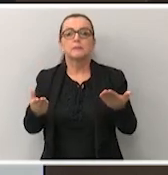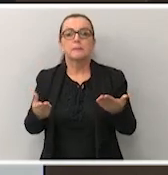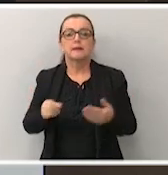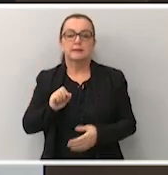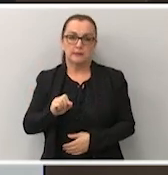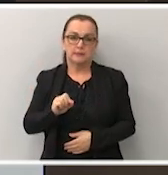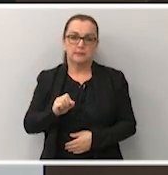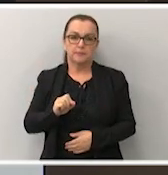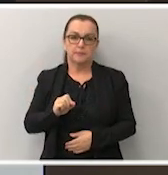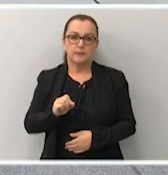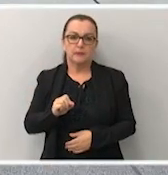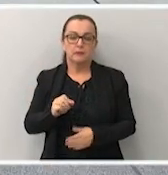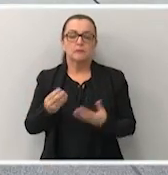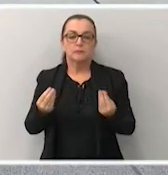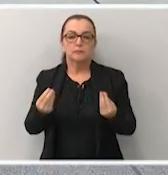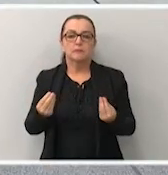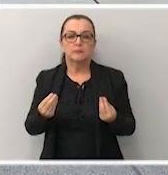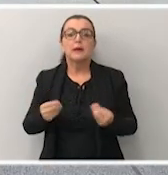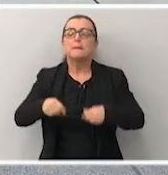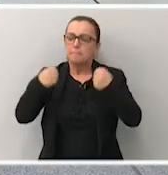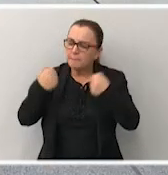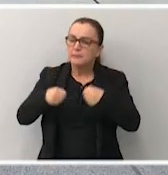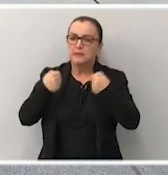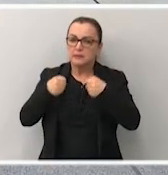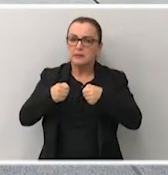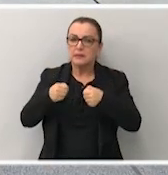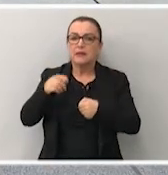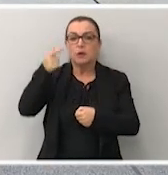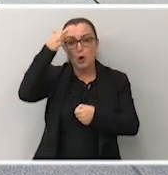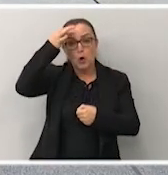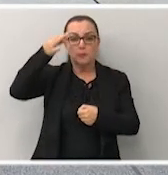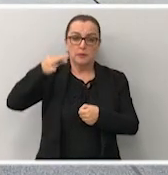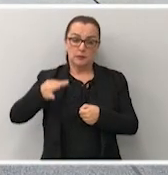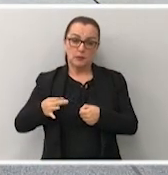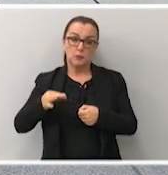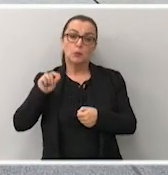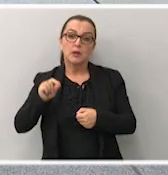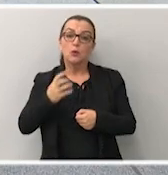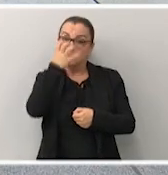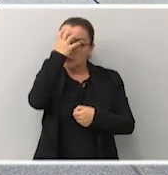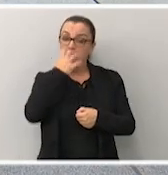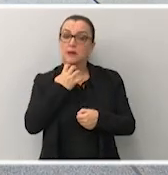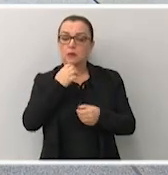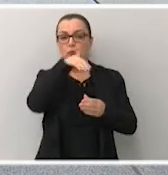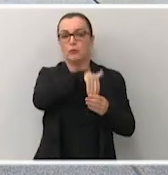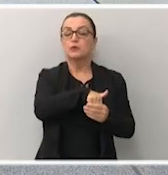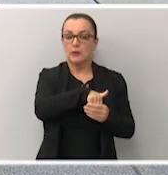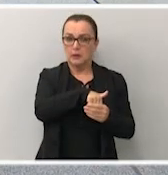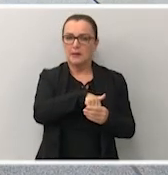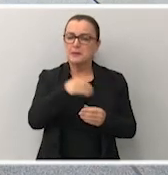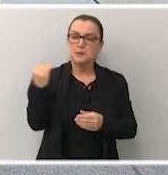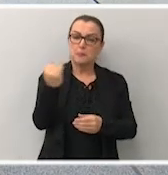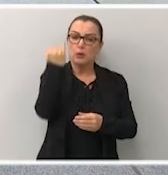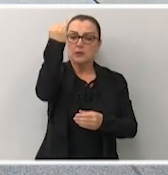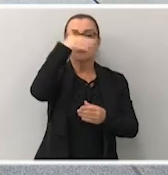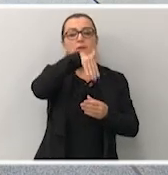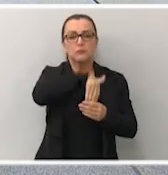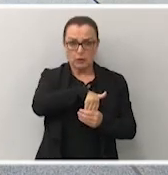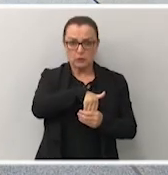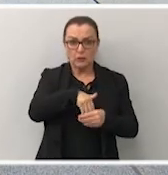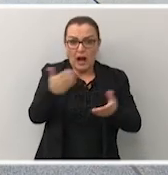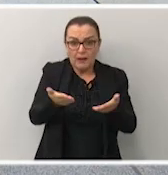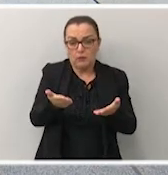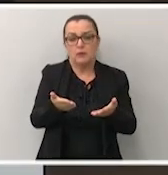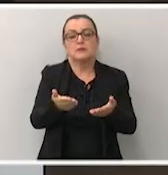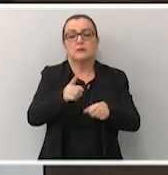então é necessário compreendermos a seriedade do voto, a importância do voto nessas